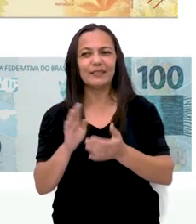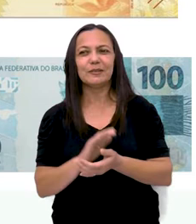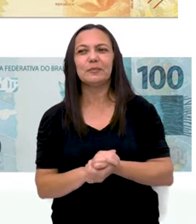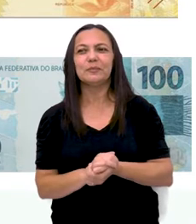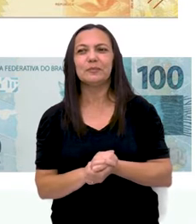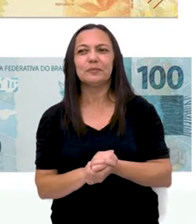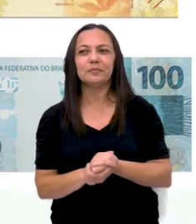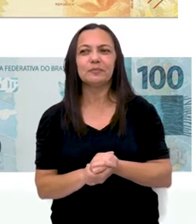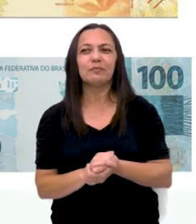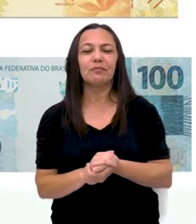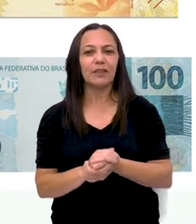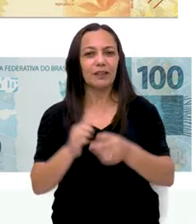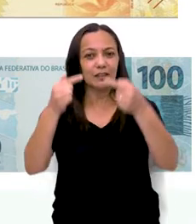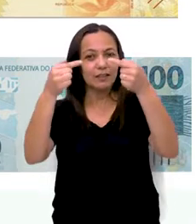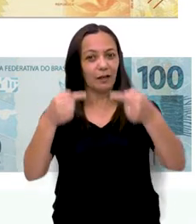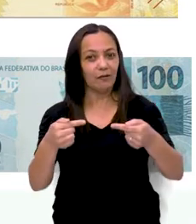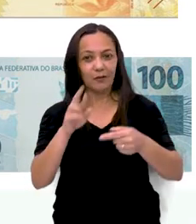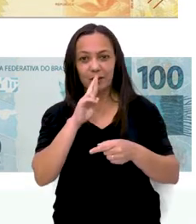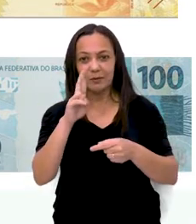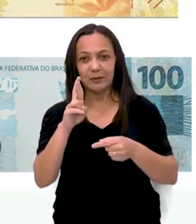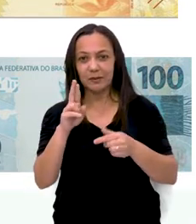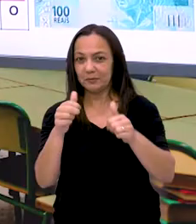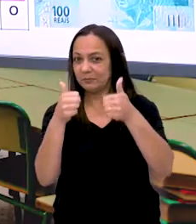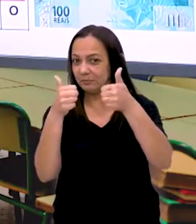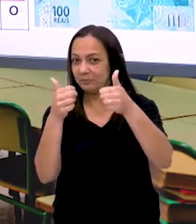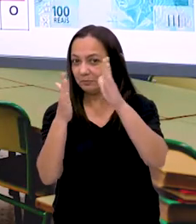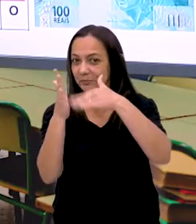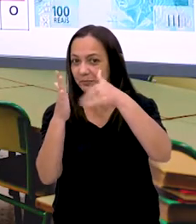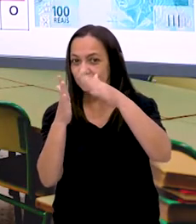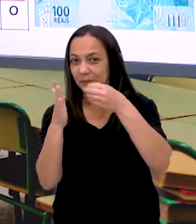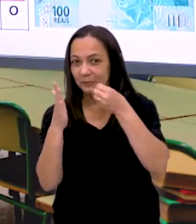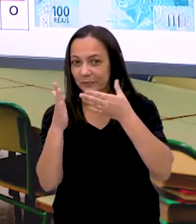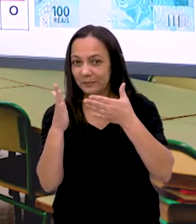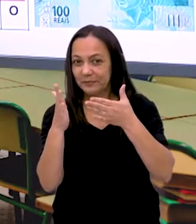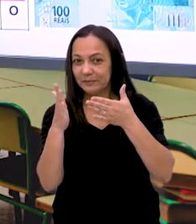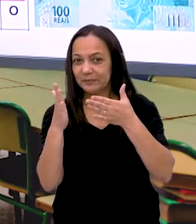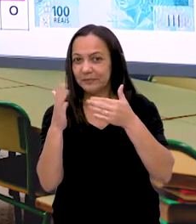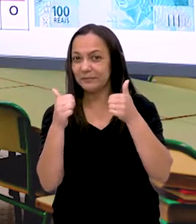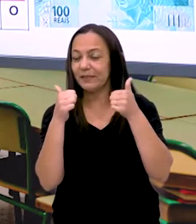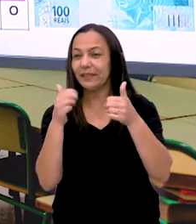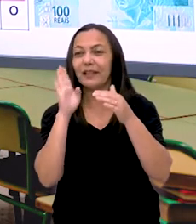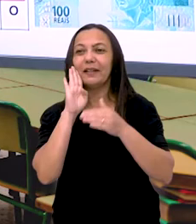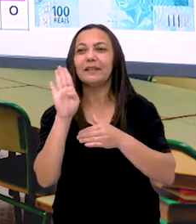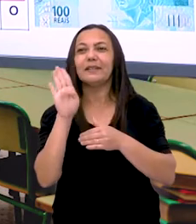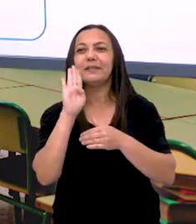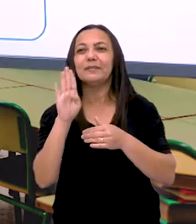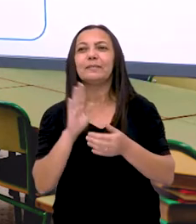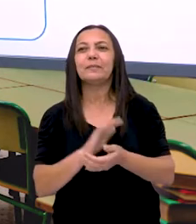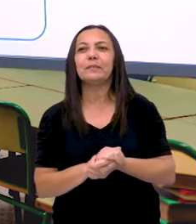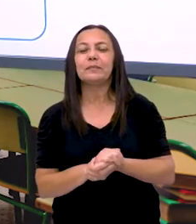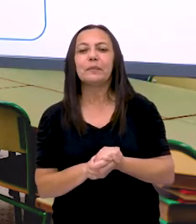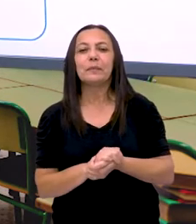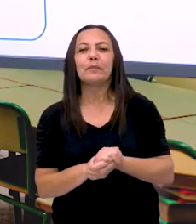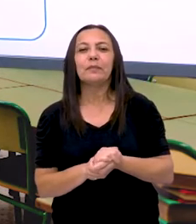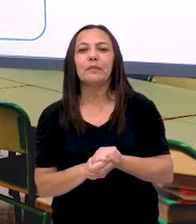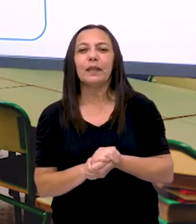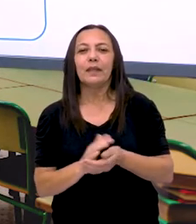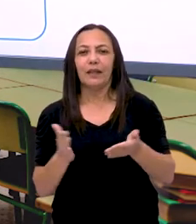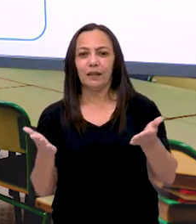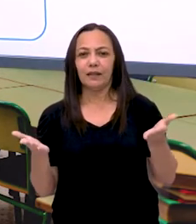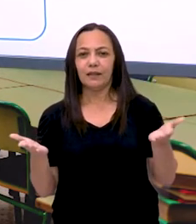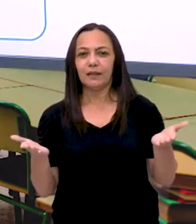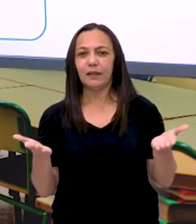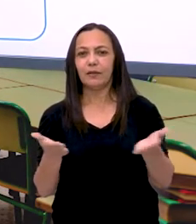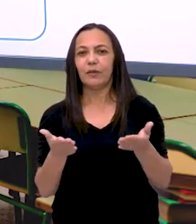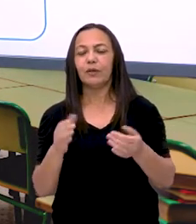Aqui. Desafio feito, bem pintado, joia. Vamos